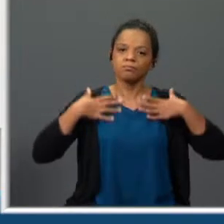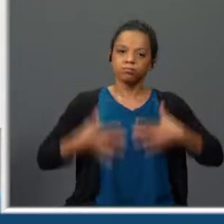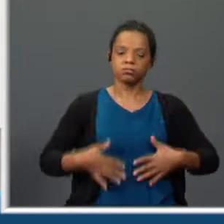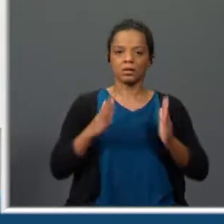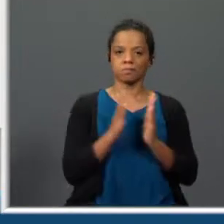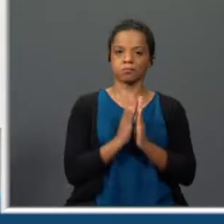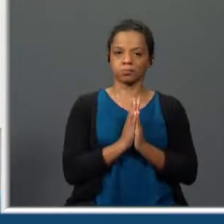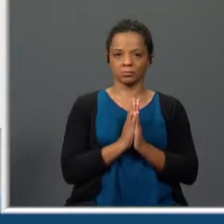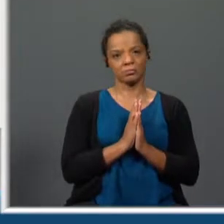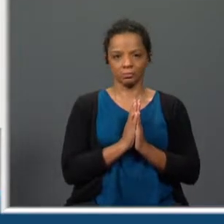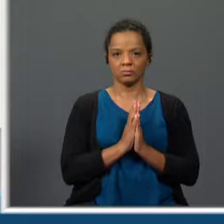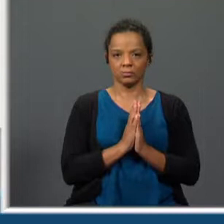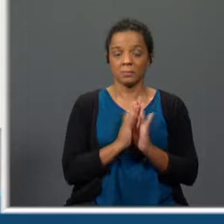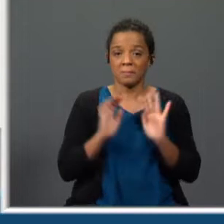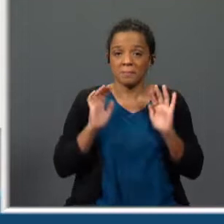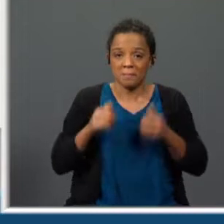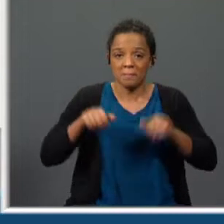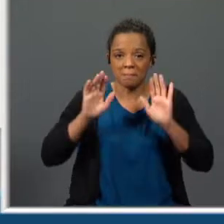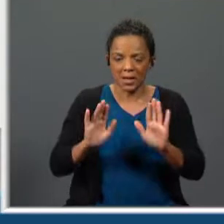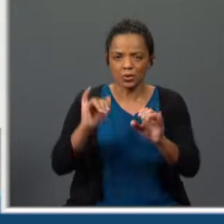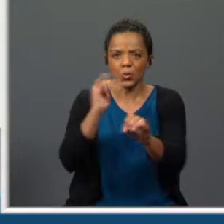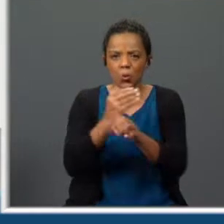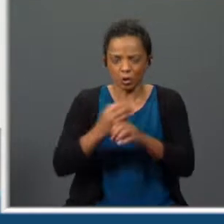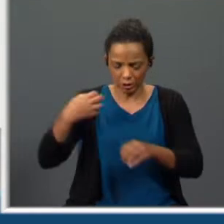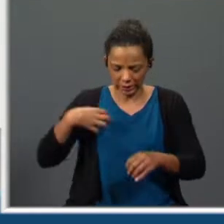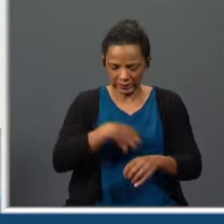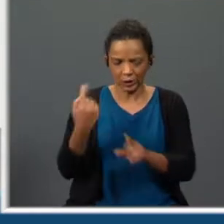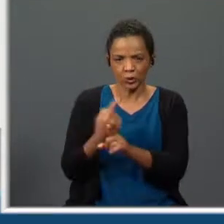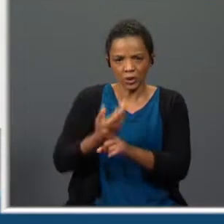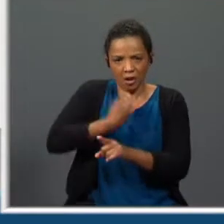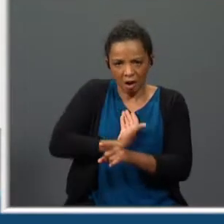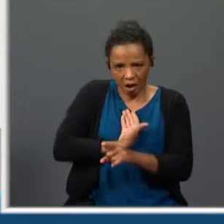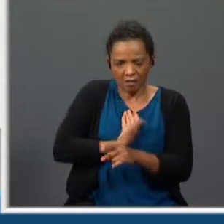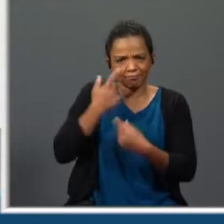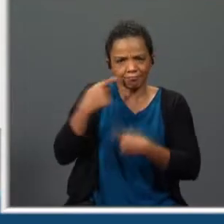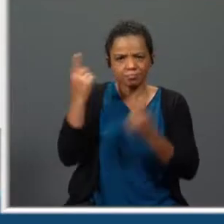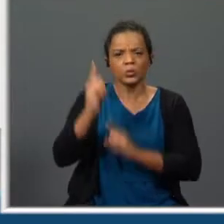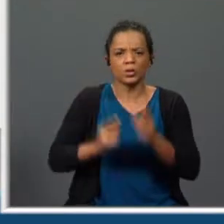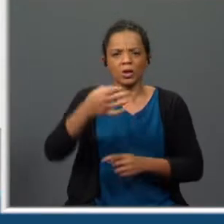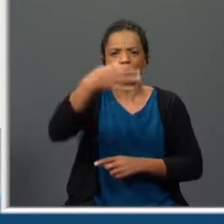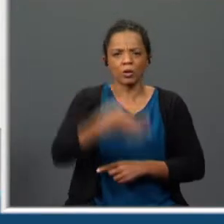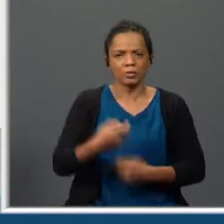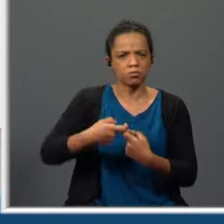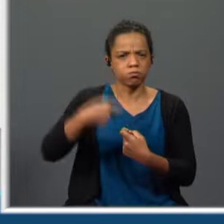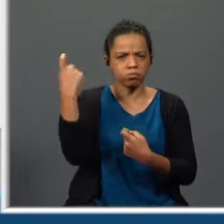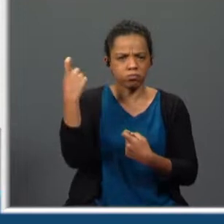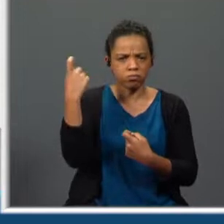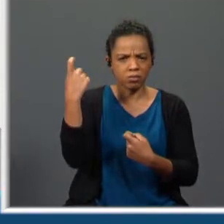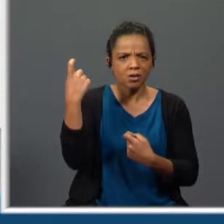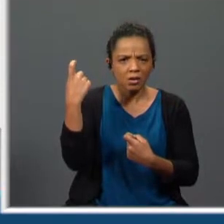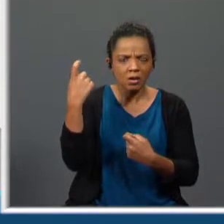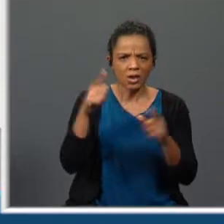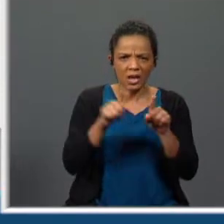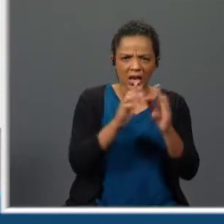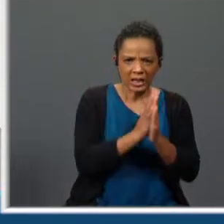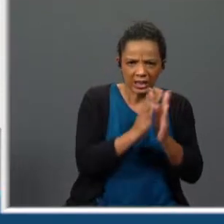religioso. Todavia, os outros símbolos cénicos que o acompanham evidenciam comportamentos impróprios de um representante